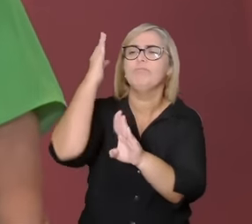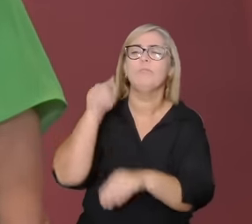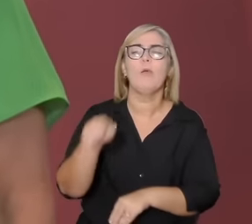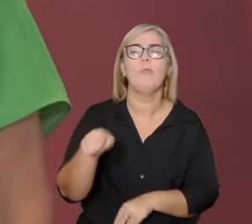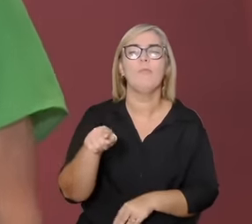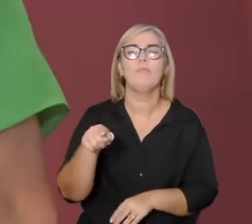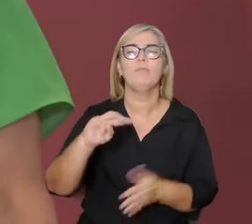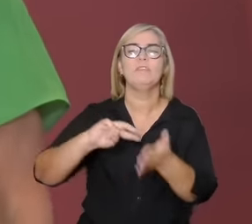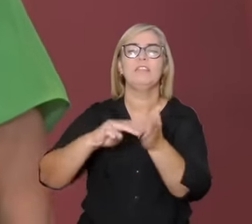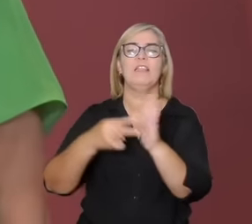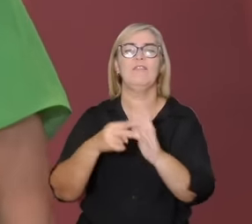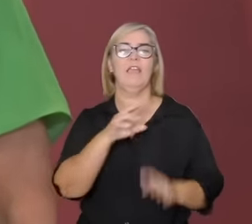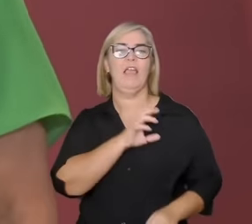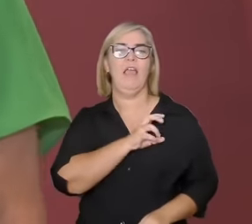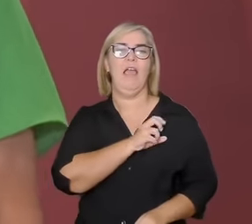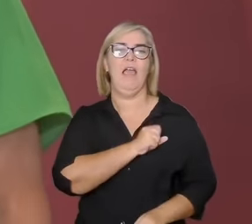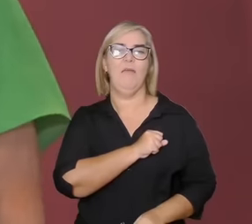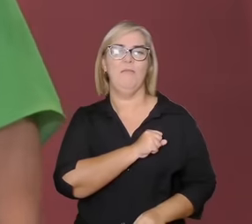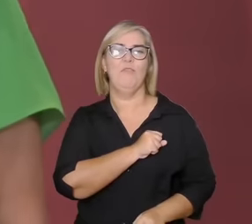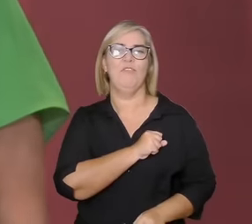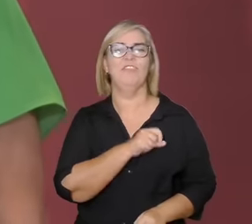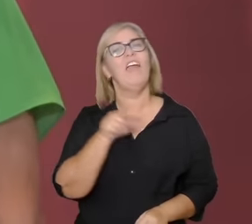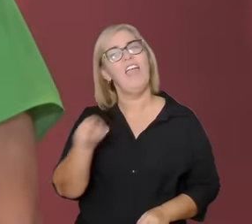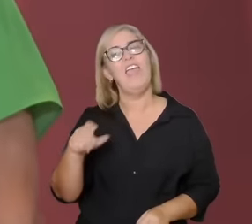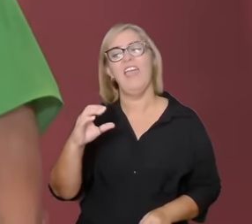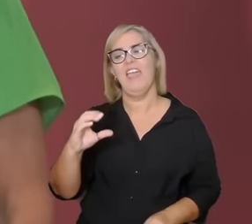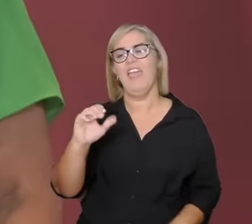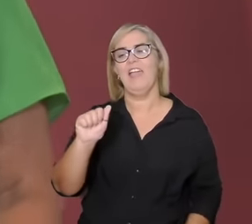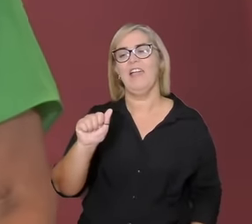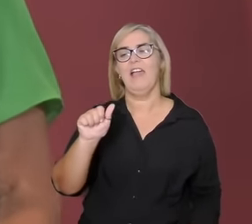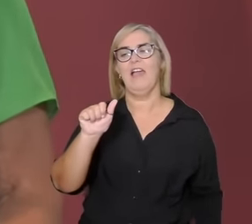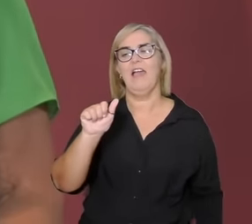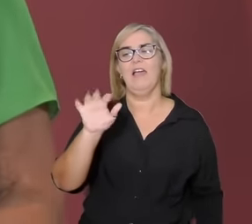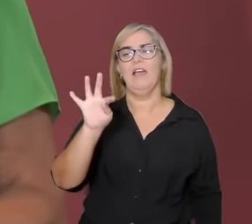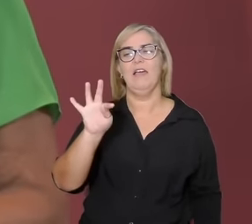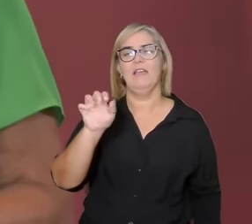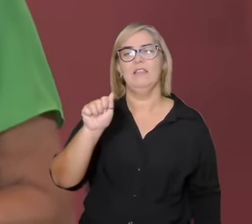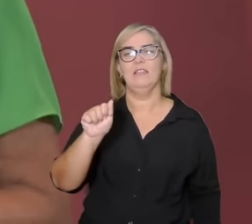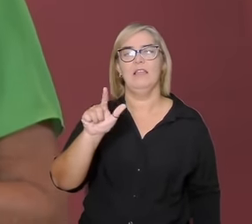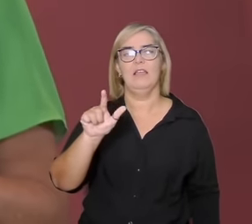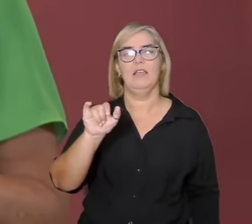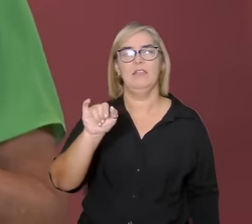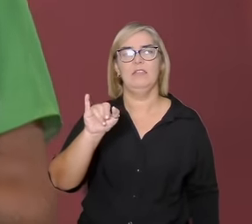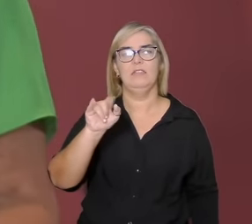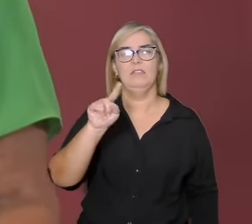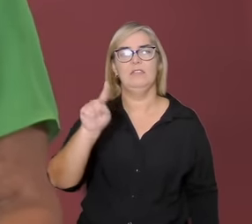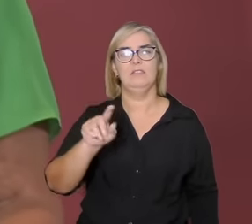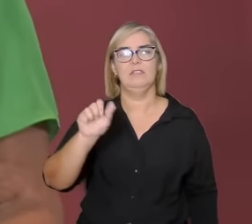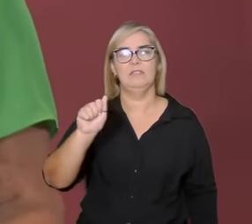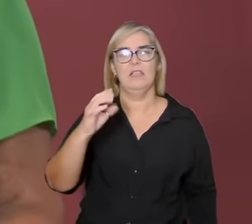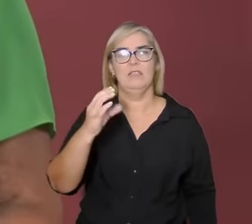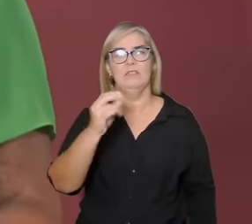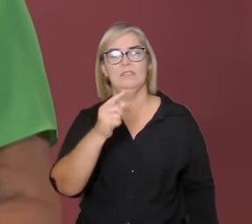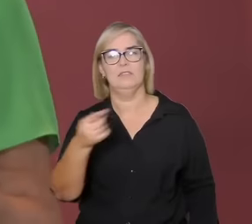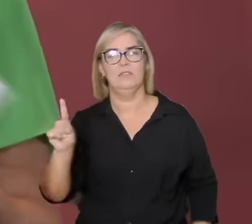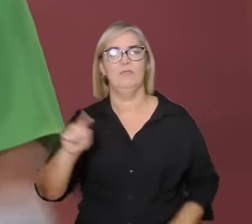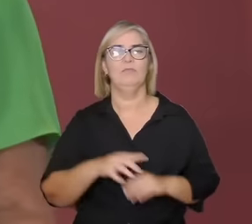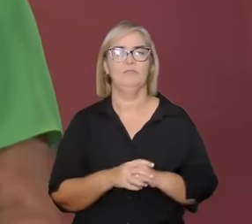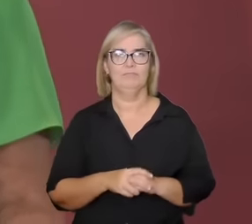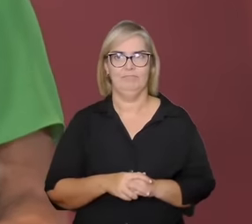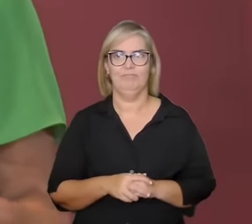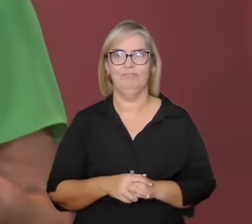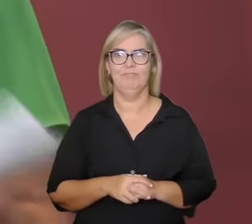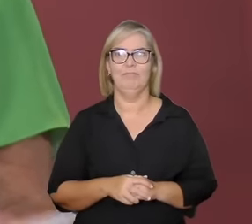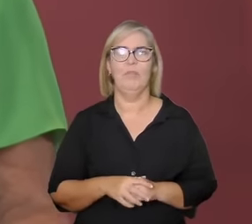amor realmente é de catalisação porque não exime disso a